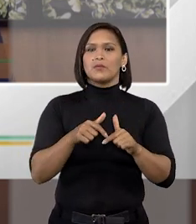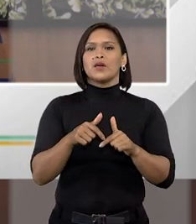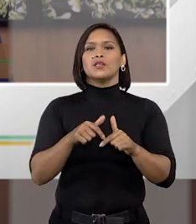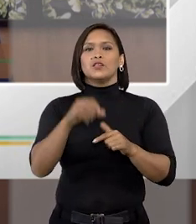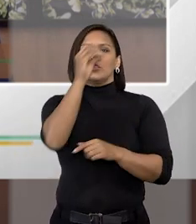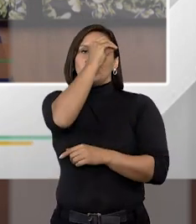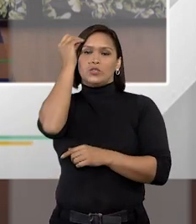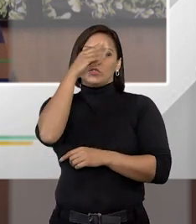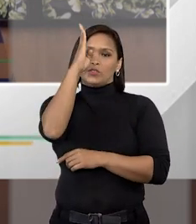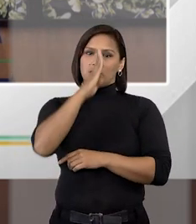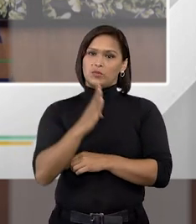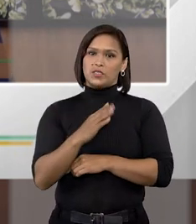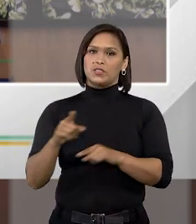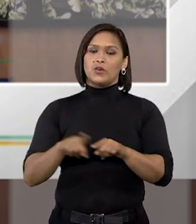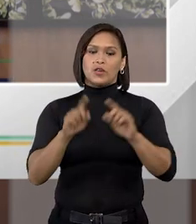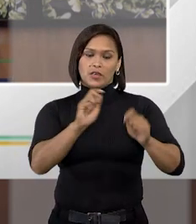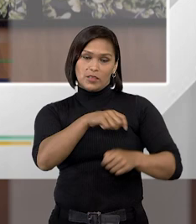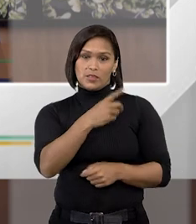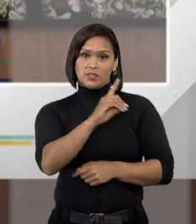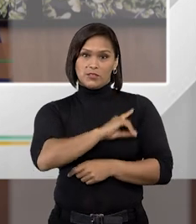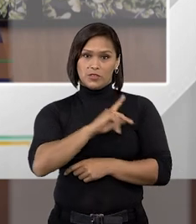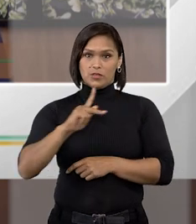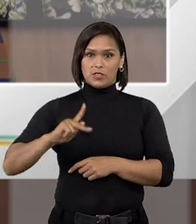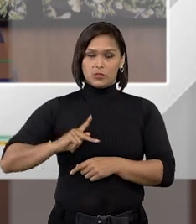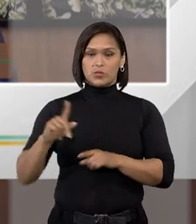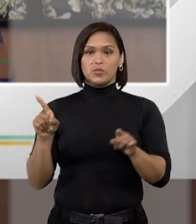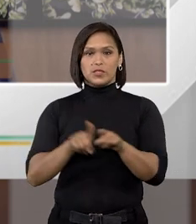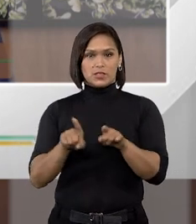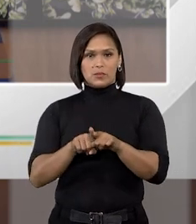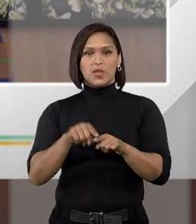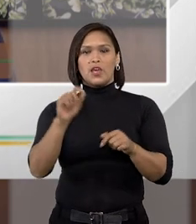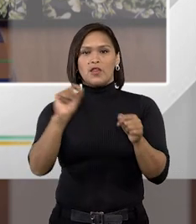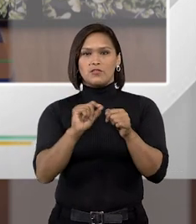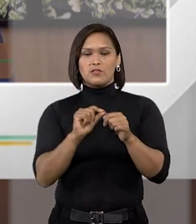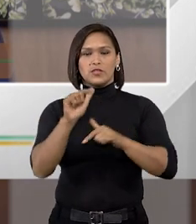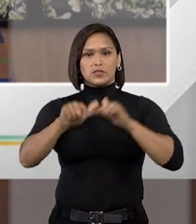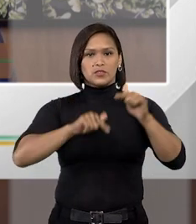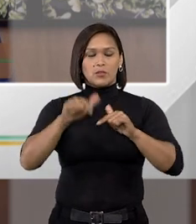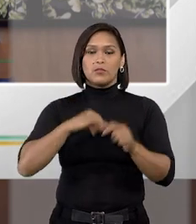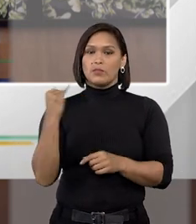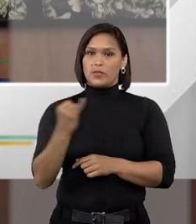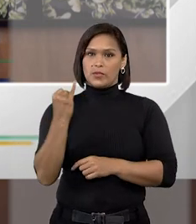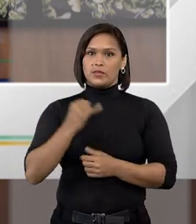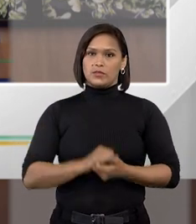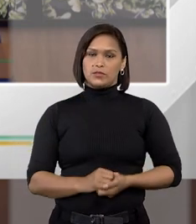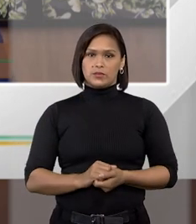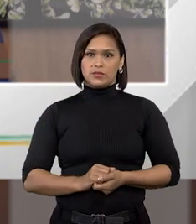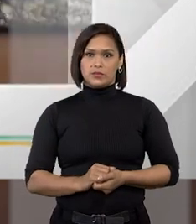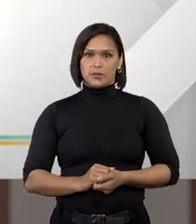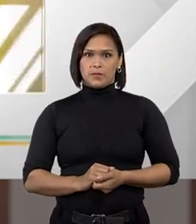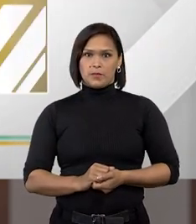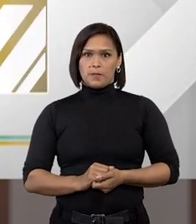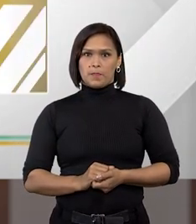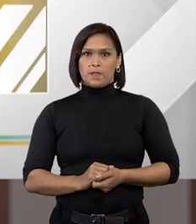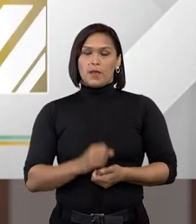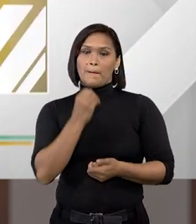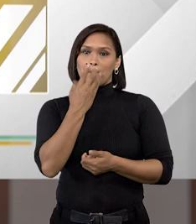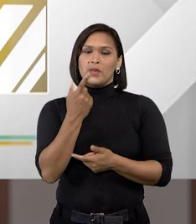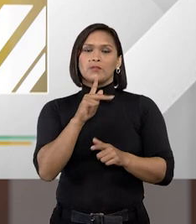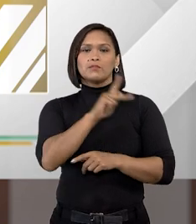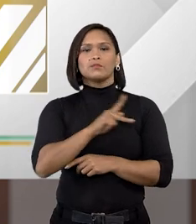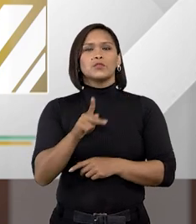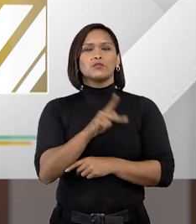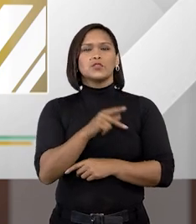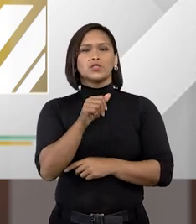Inocência Próxima do Brasil e das defensorias públicas também que tem feito um trabalho muito importante Bem e